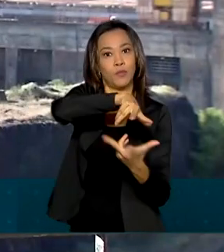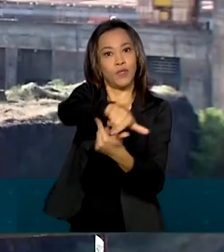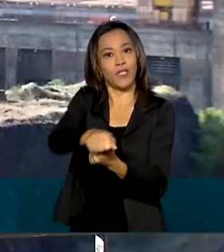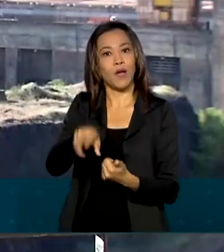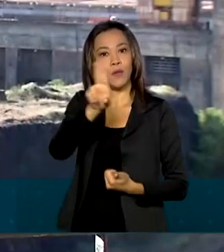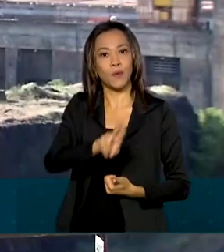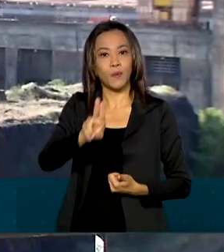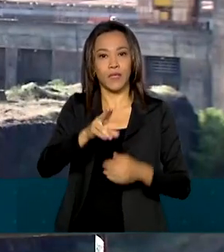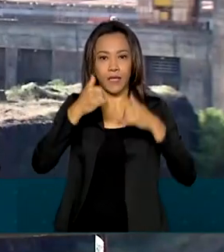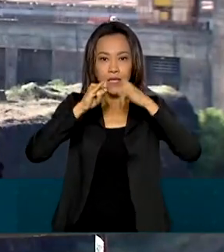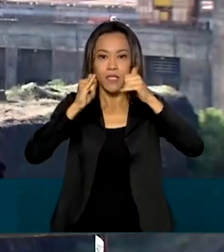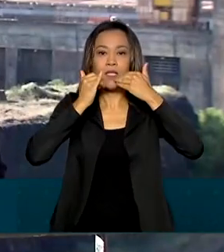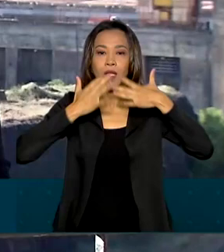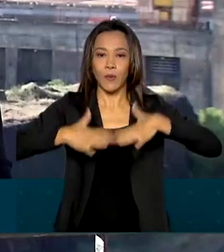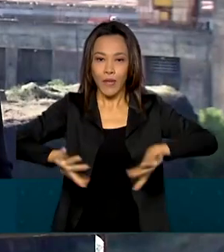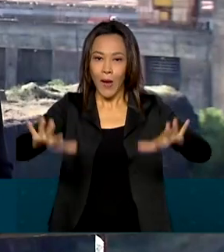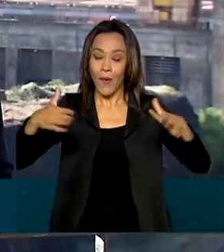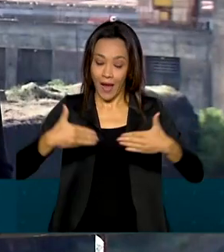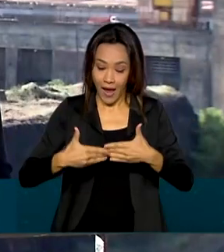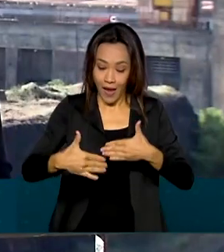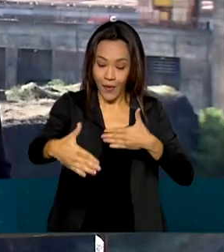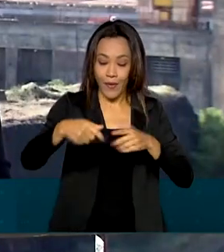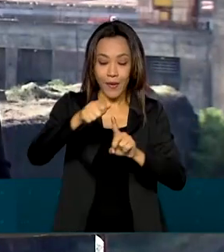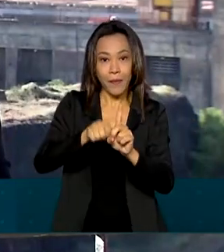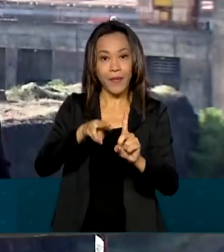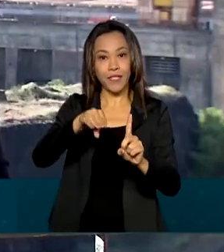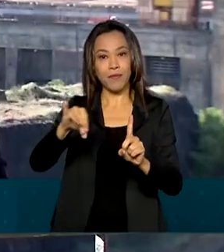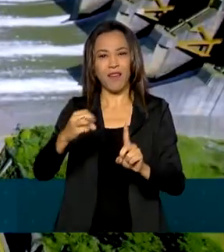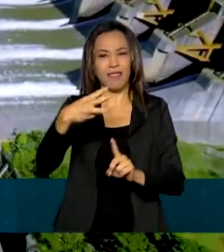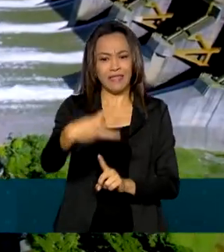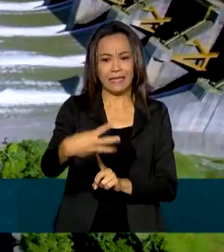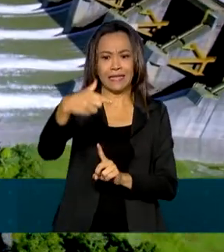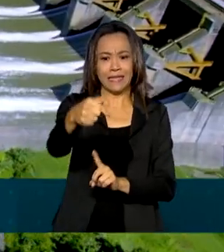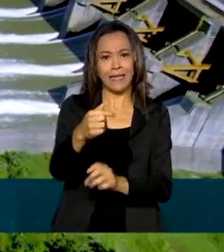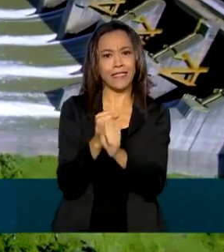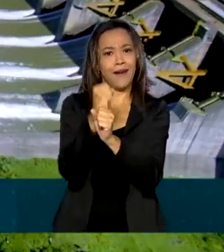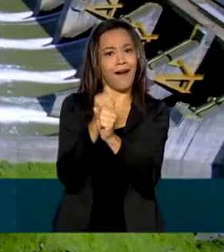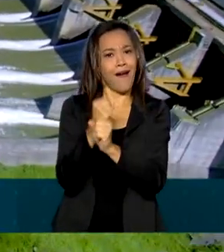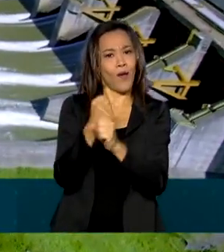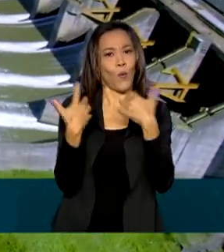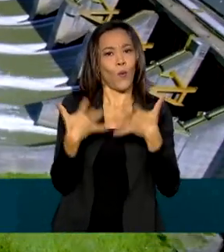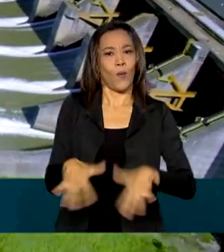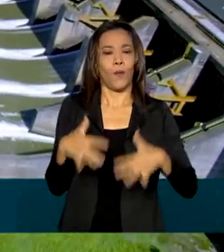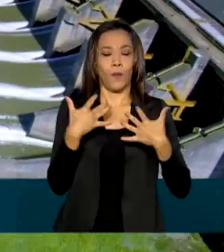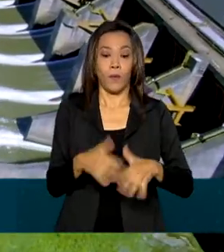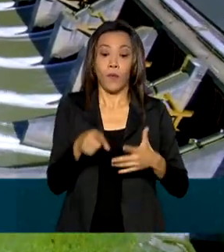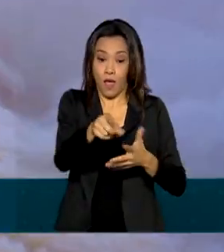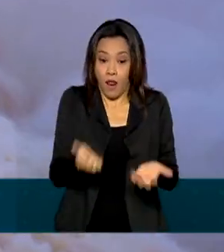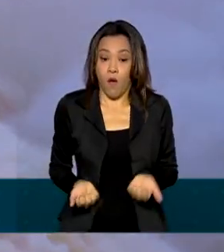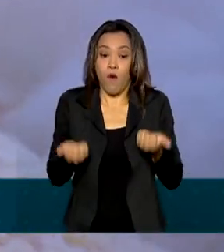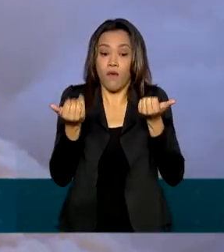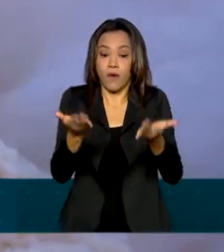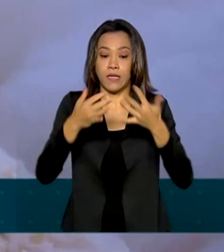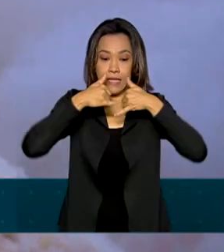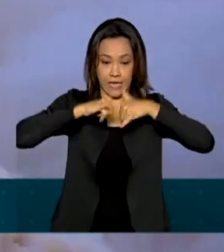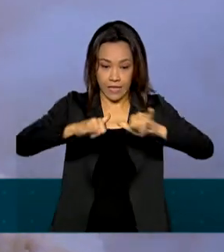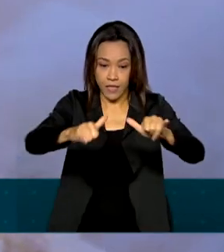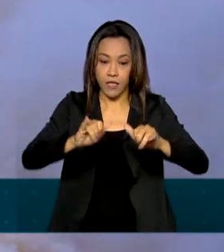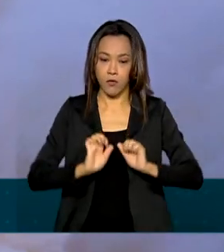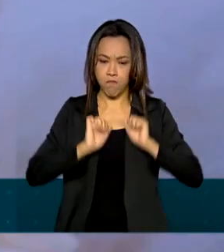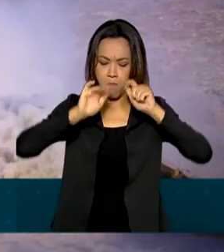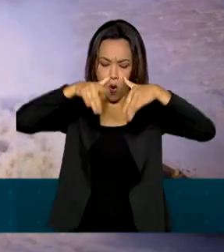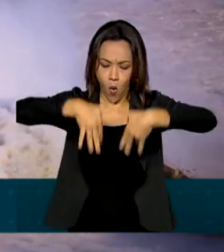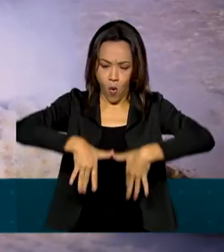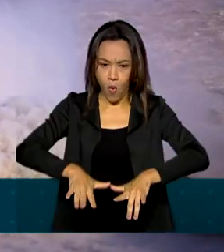a Itaipu completa agora em maio 37 anos de operação. Além de fornecer energia, a hidrelétrica de Itaipu